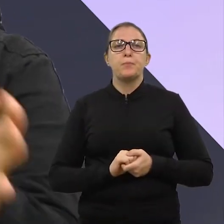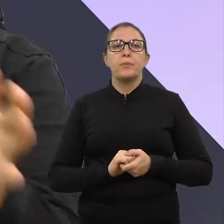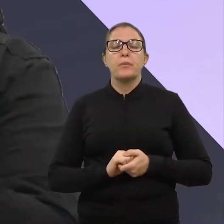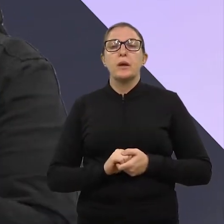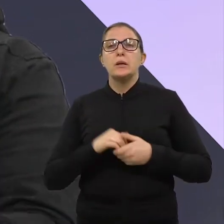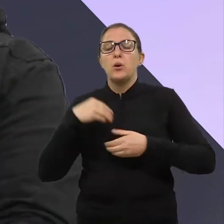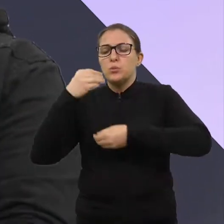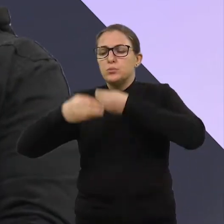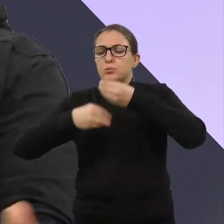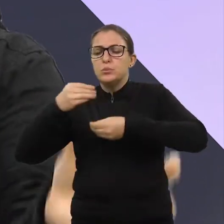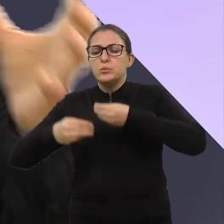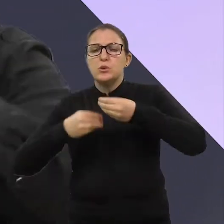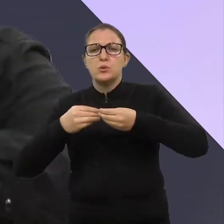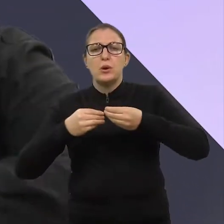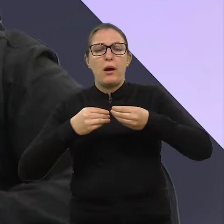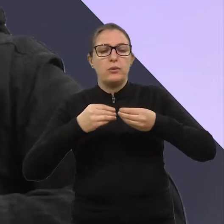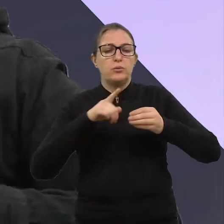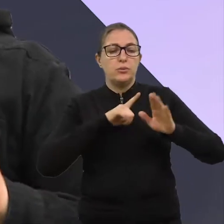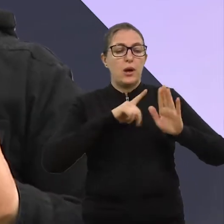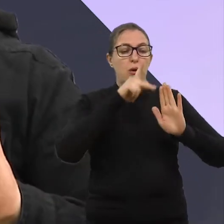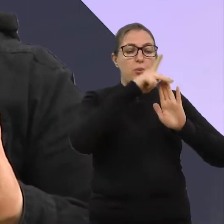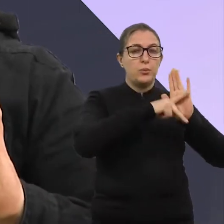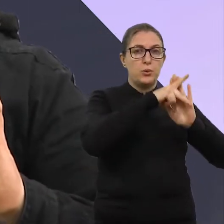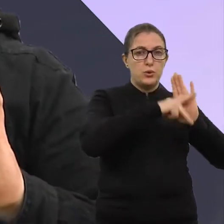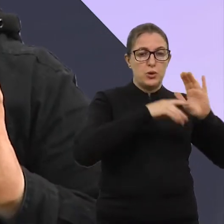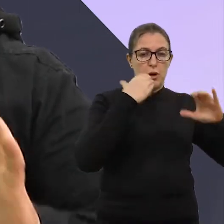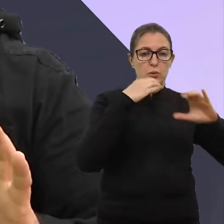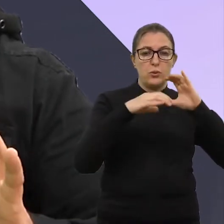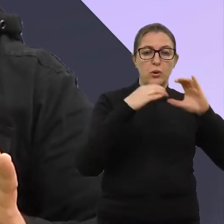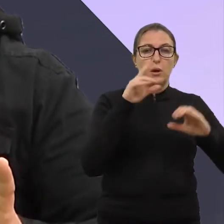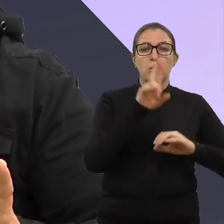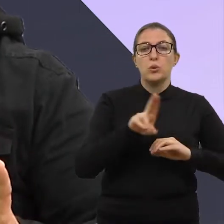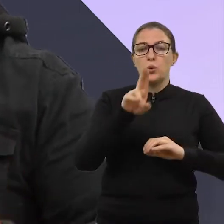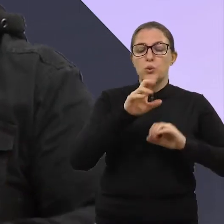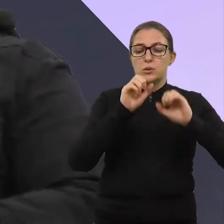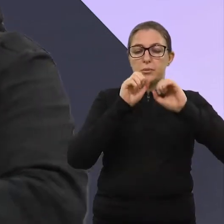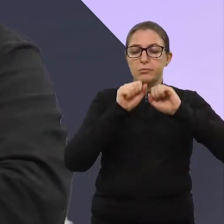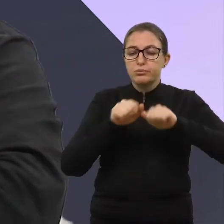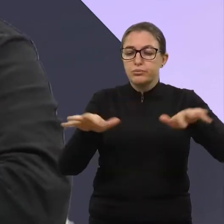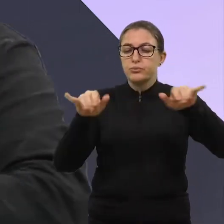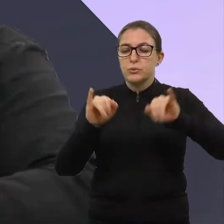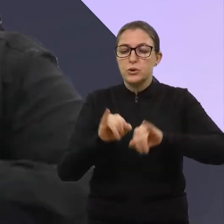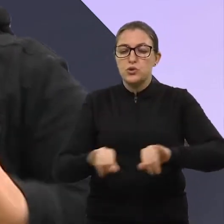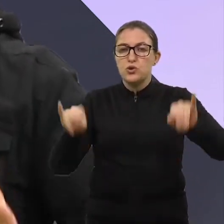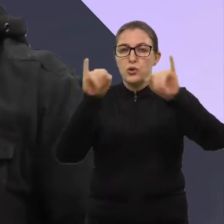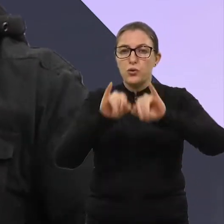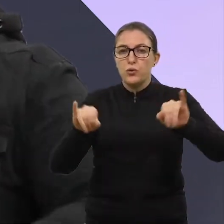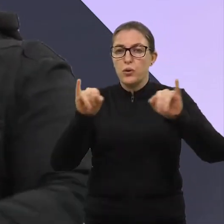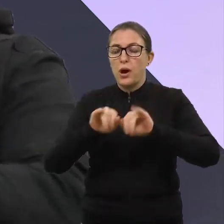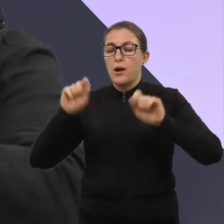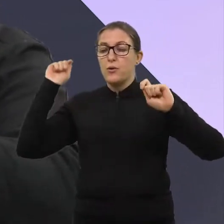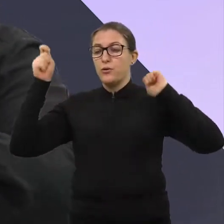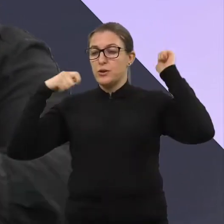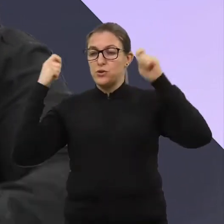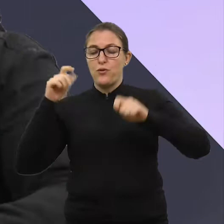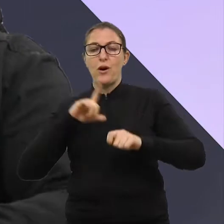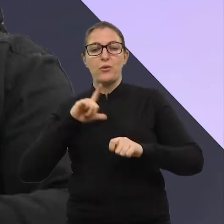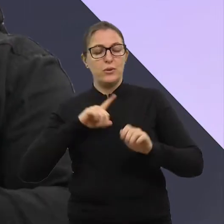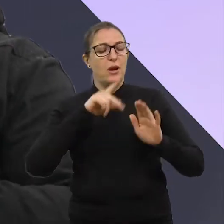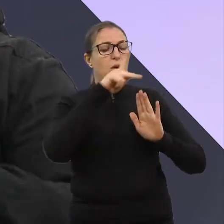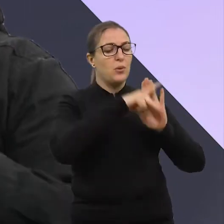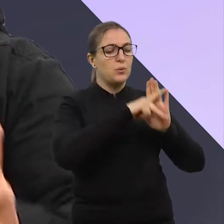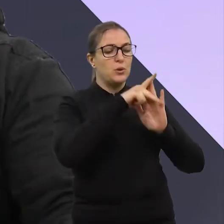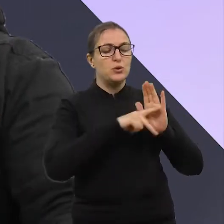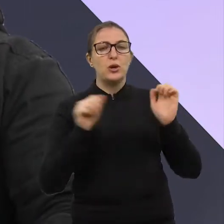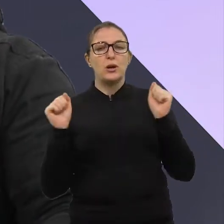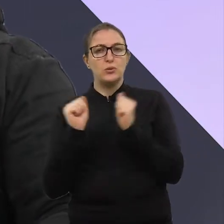Então, são duas coisas diferentes, né? O Canto da Gente a gente usa como divulgação e o festival vai ter o Canto da Gente como divulgação, então, nas